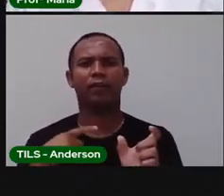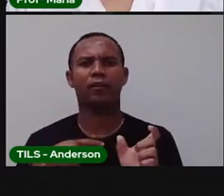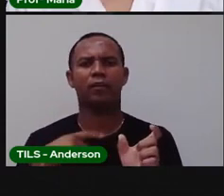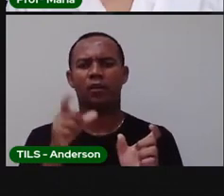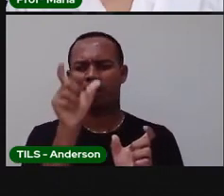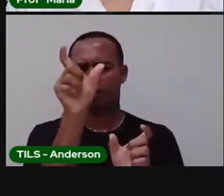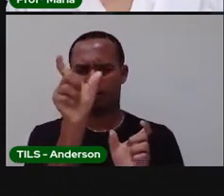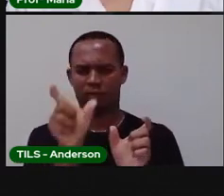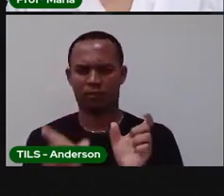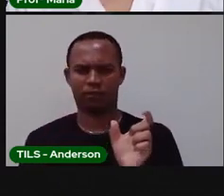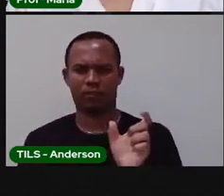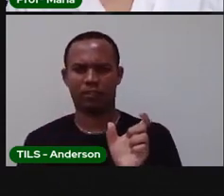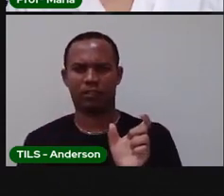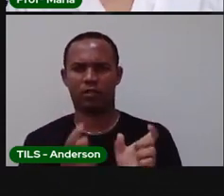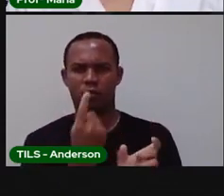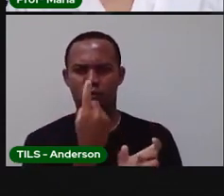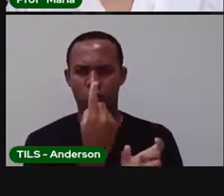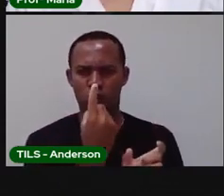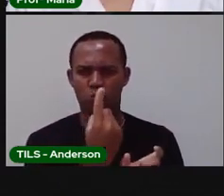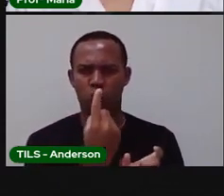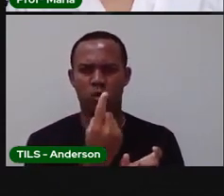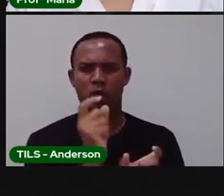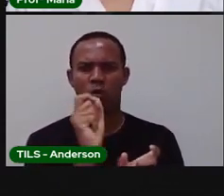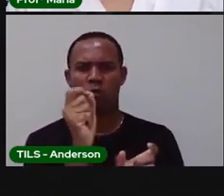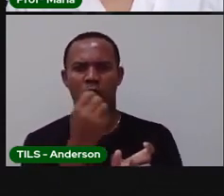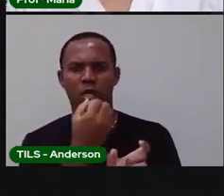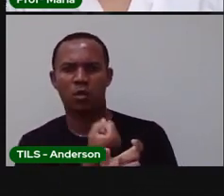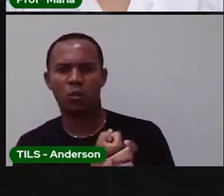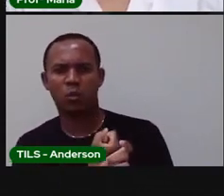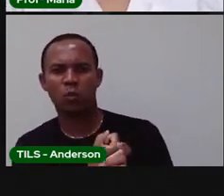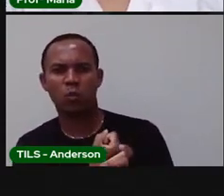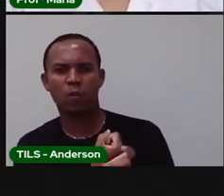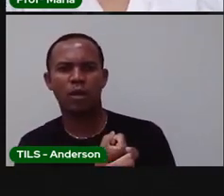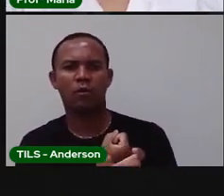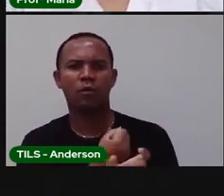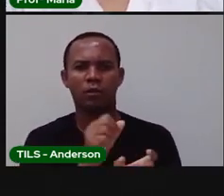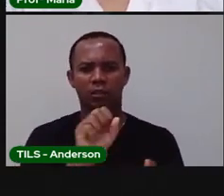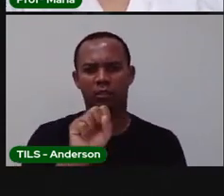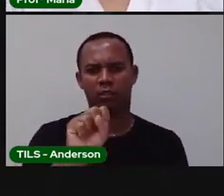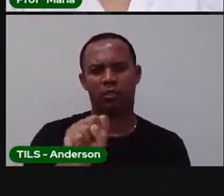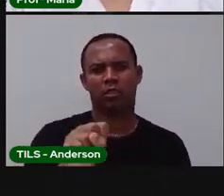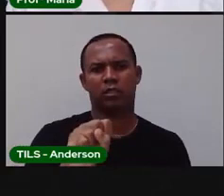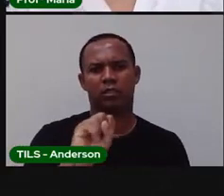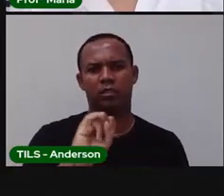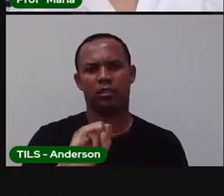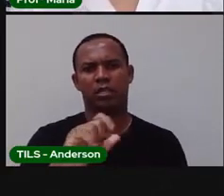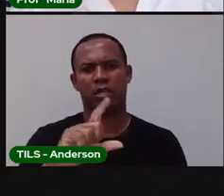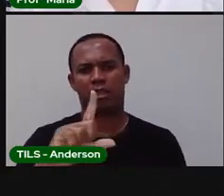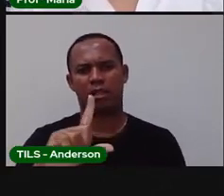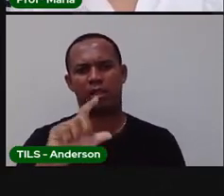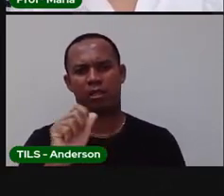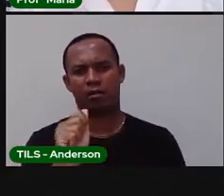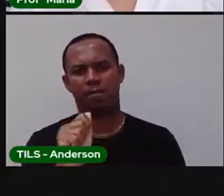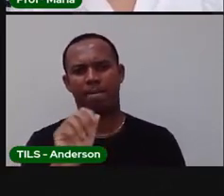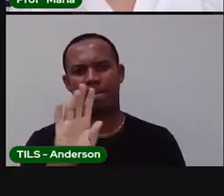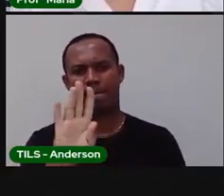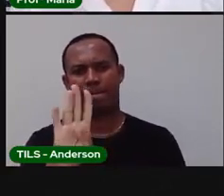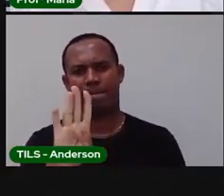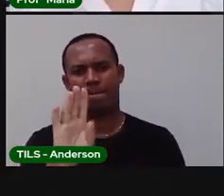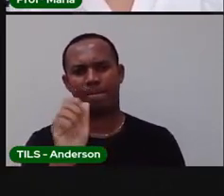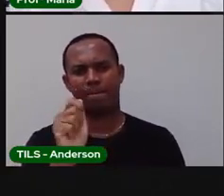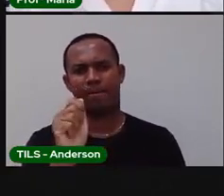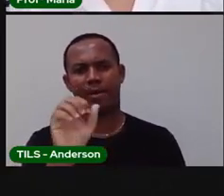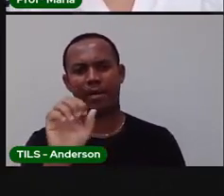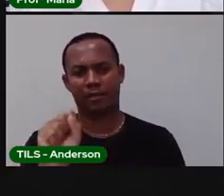E uma delas é de acordo com o número de sílabas. Lá no vídeo ele fala que existem